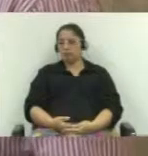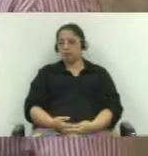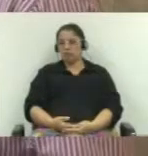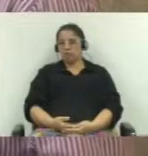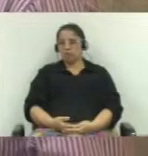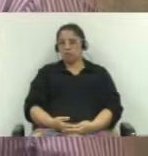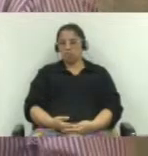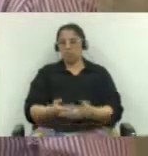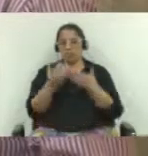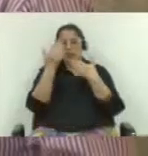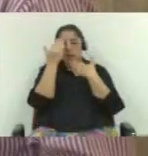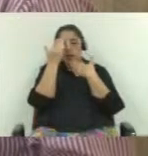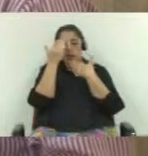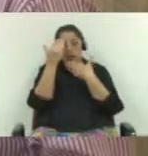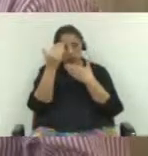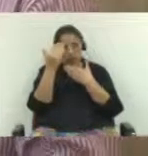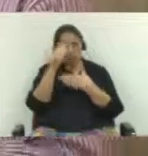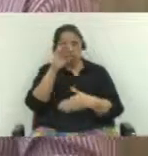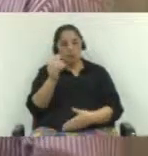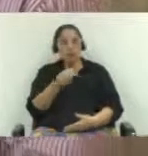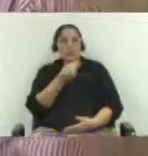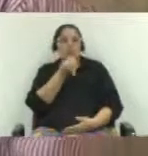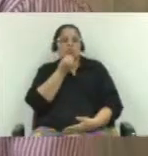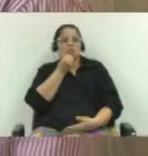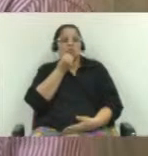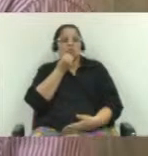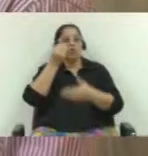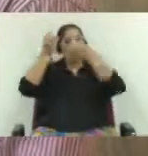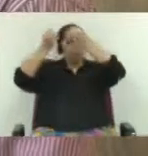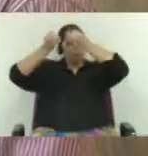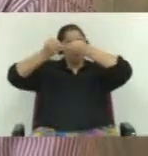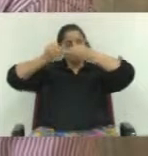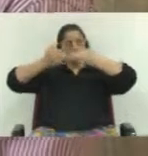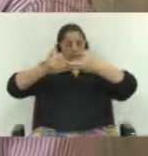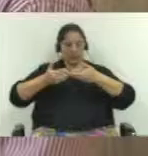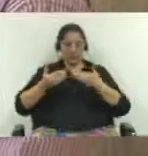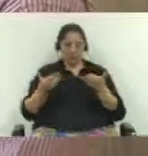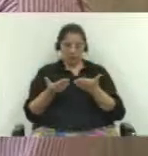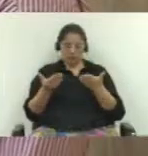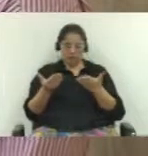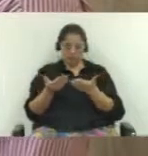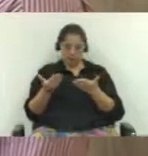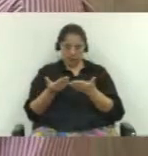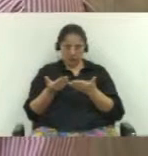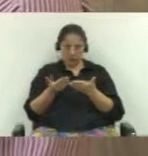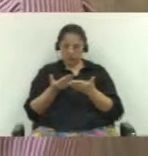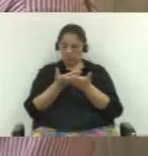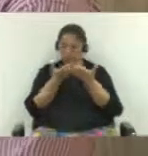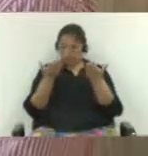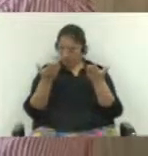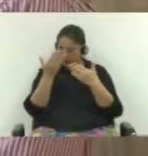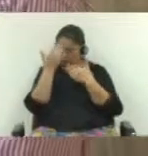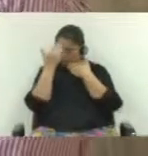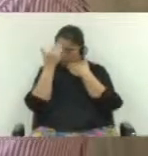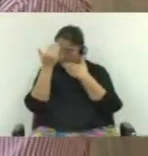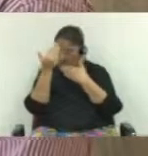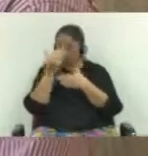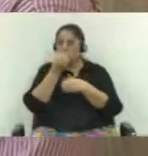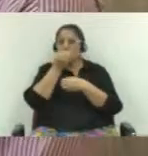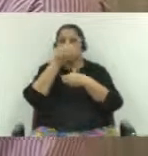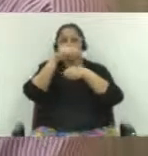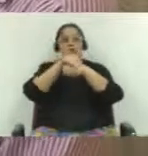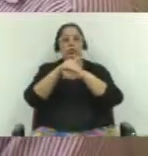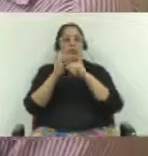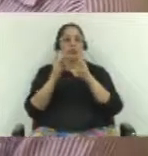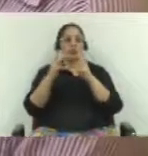povo que está falando. Então, tem muito respeito aos vereadores, ao legislador. Então, agradeço muito essa oportunidade